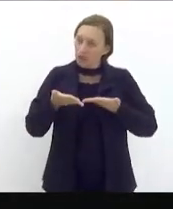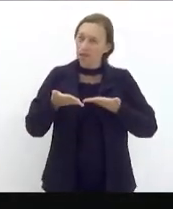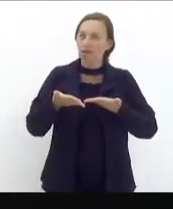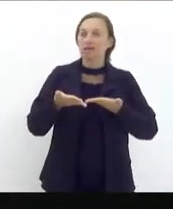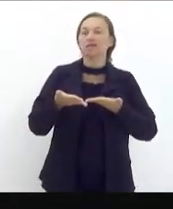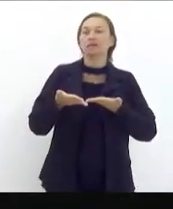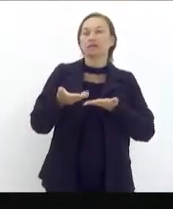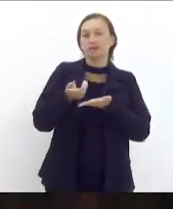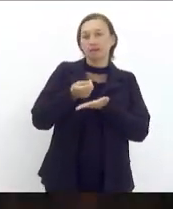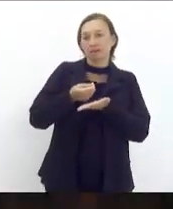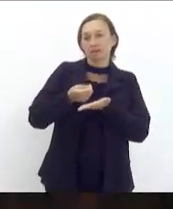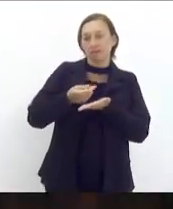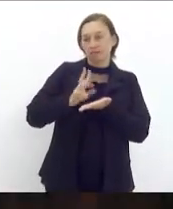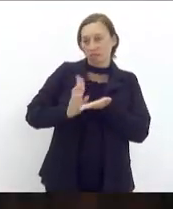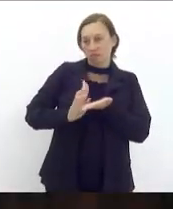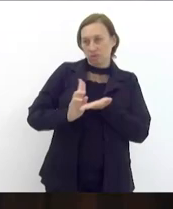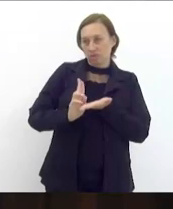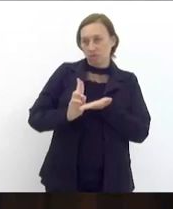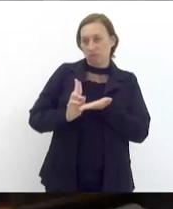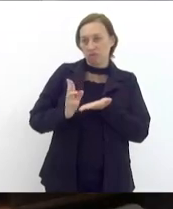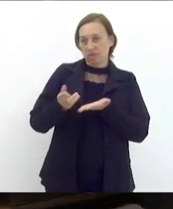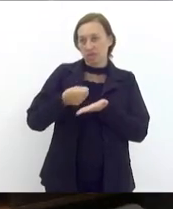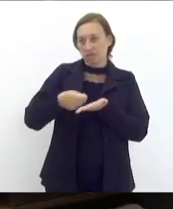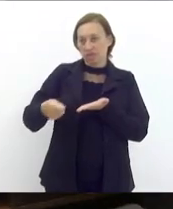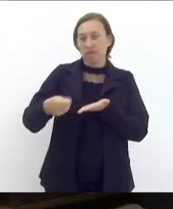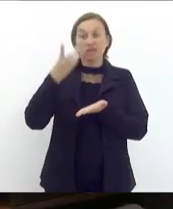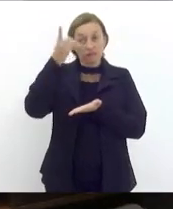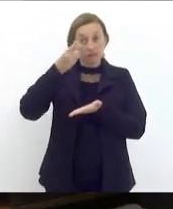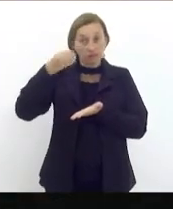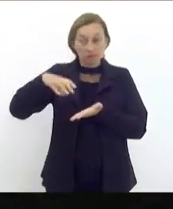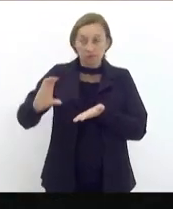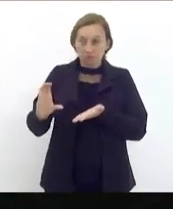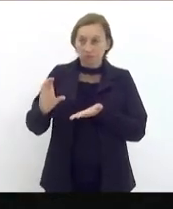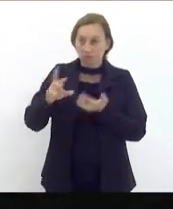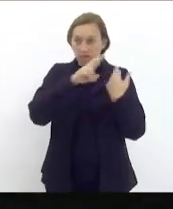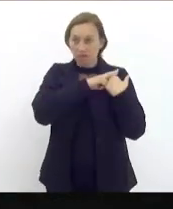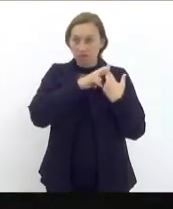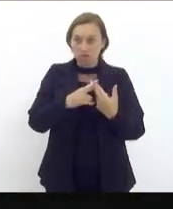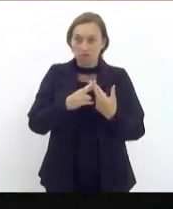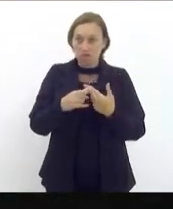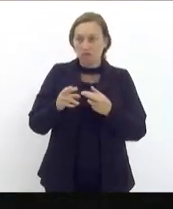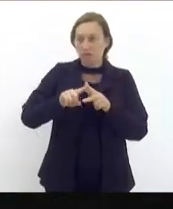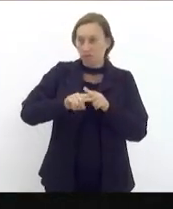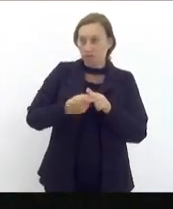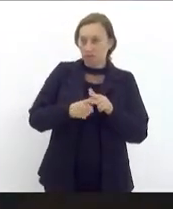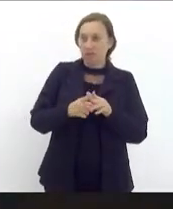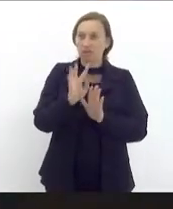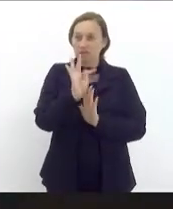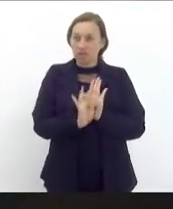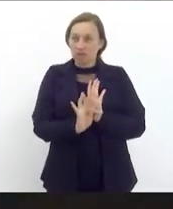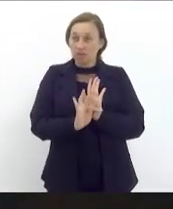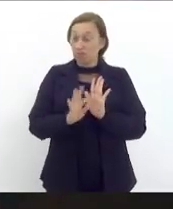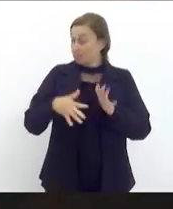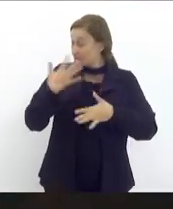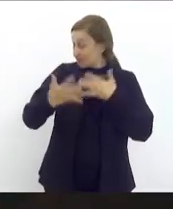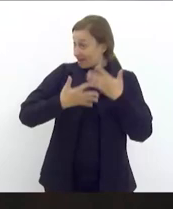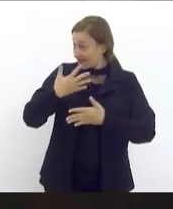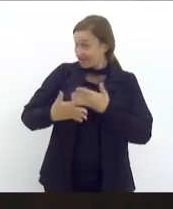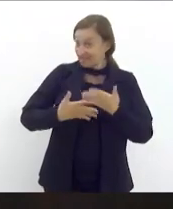o consenso é retirá-lo. E o deputado Mink já será o responsável por ajustar o texto conosco. Com todo o prazer.